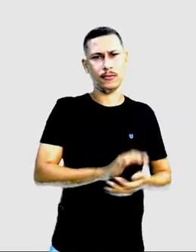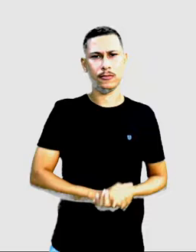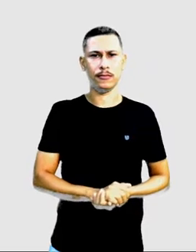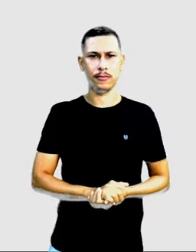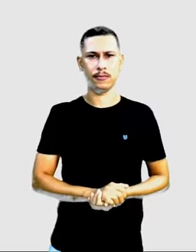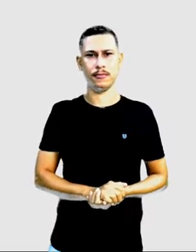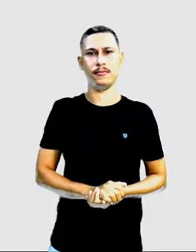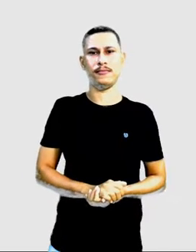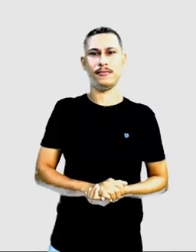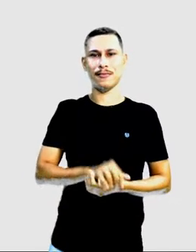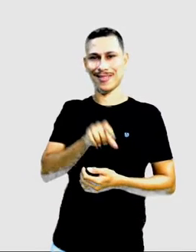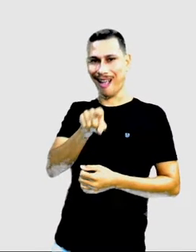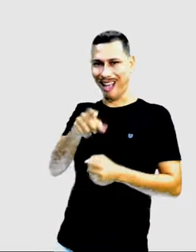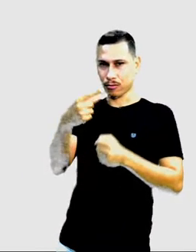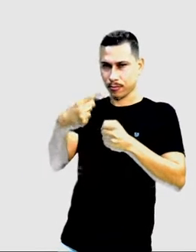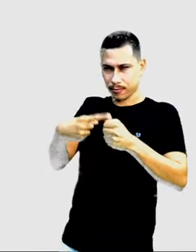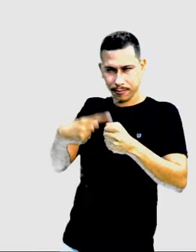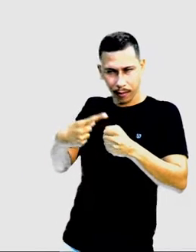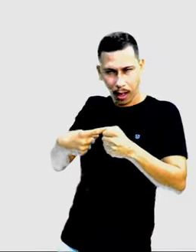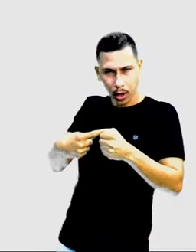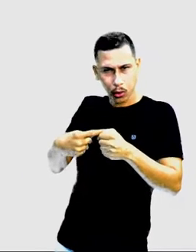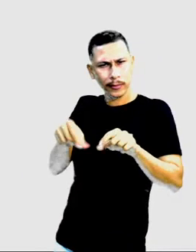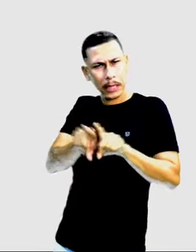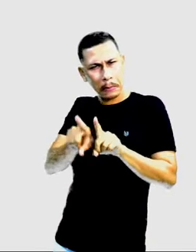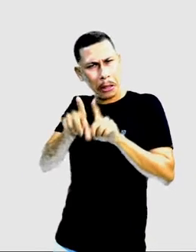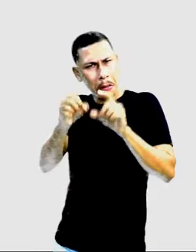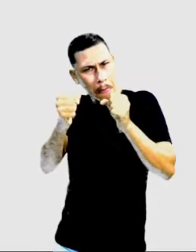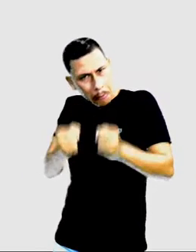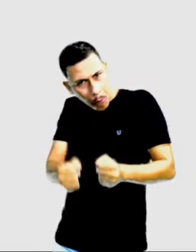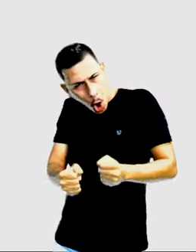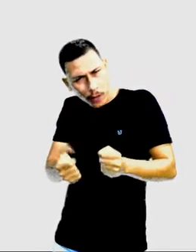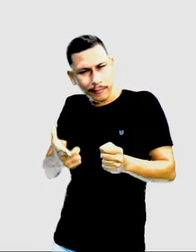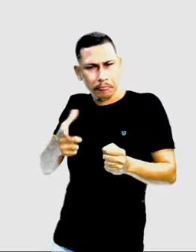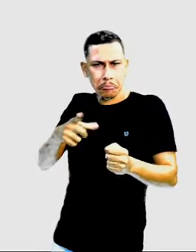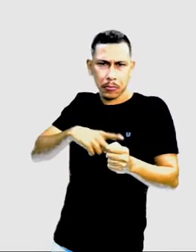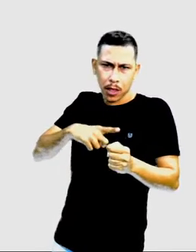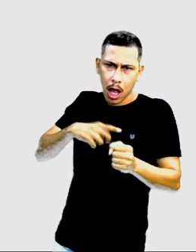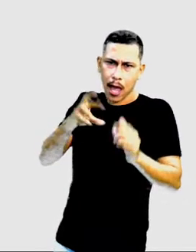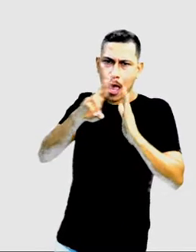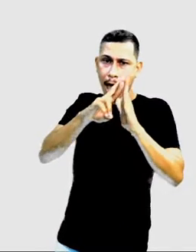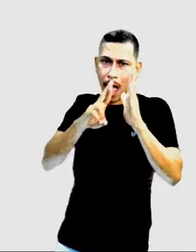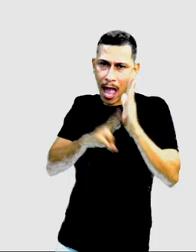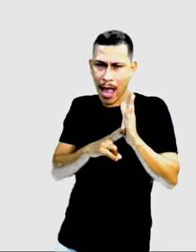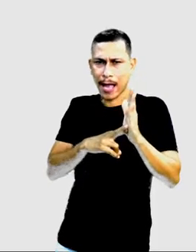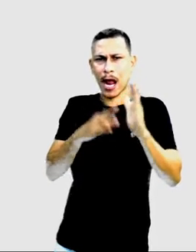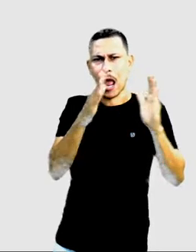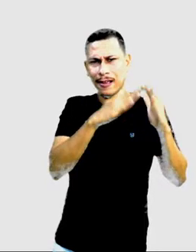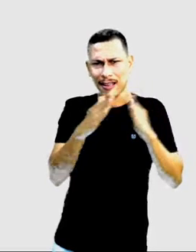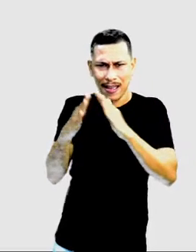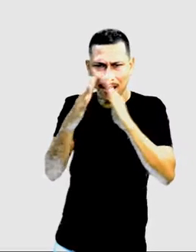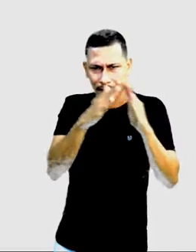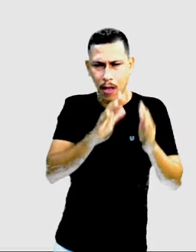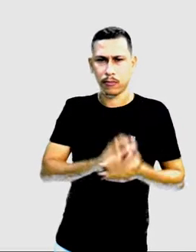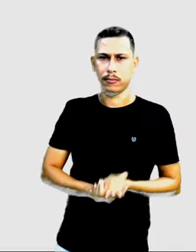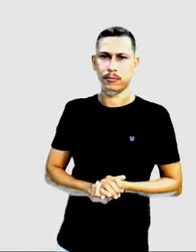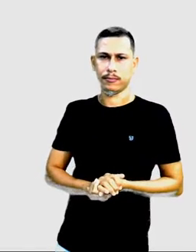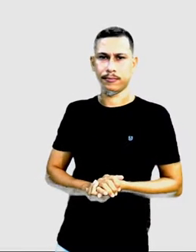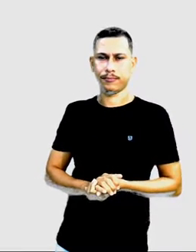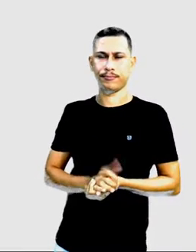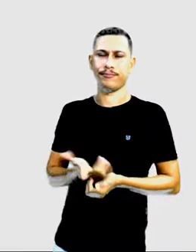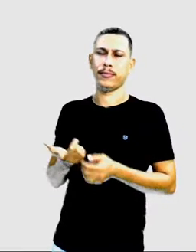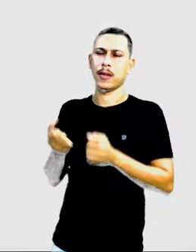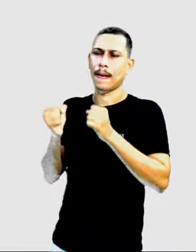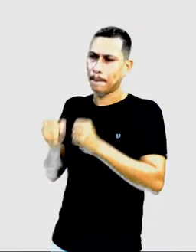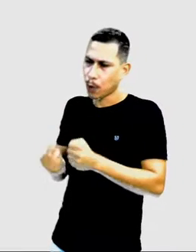Em relação ao bairro, pode ter regimento de condomínio, para quem mora em condomínio. Regimento de associação de